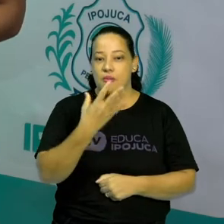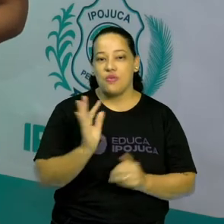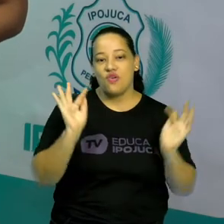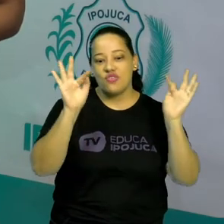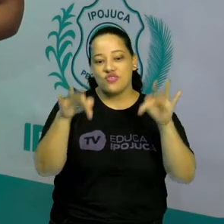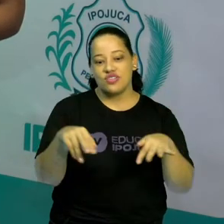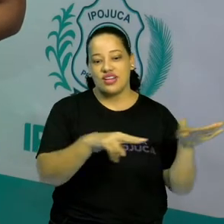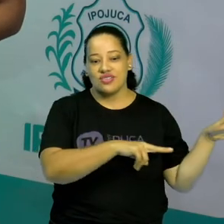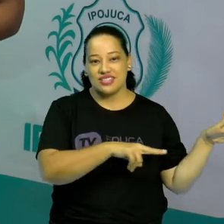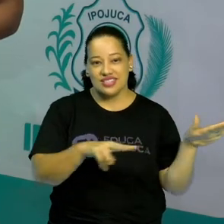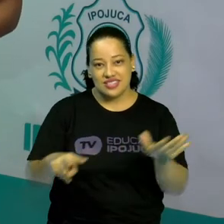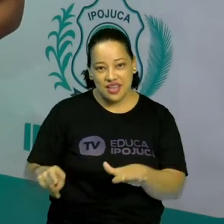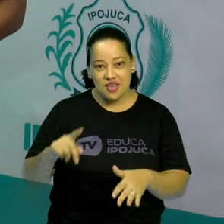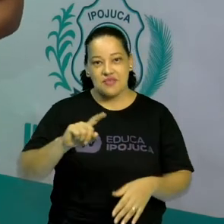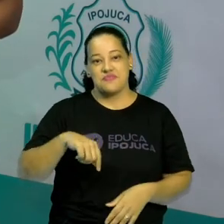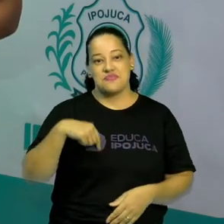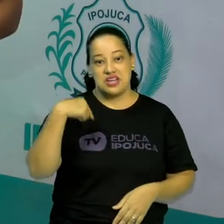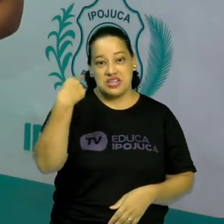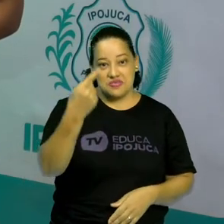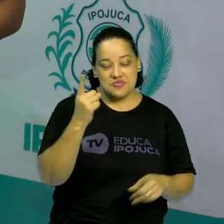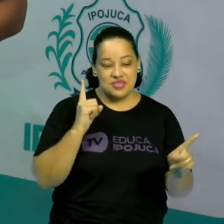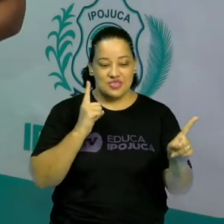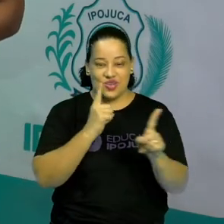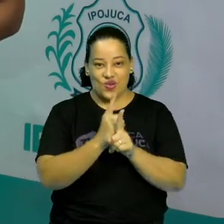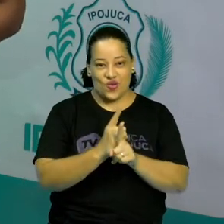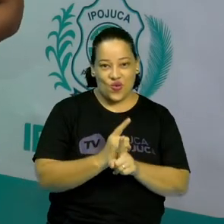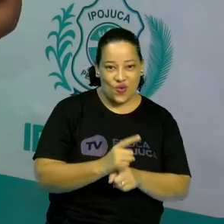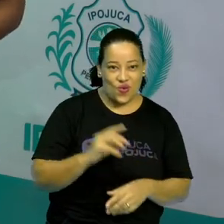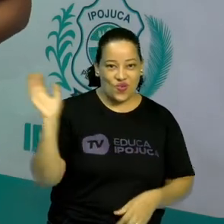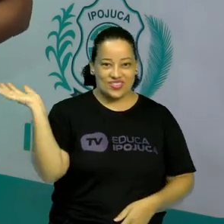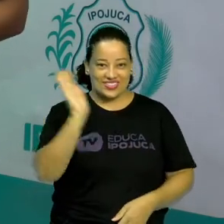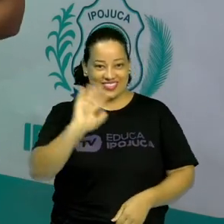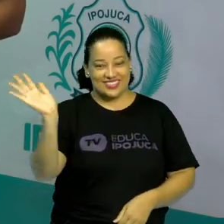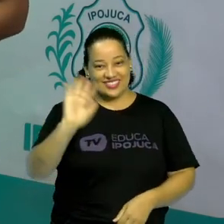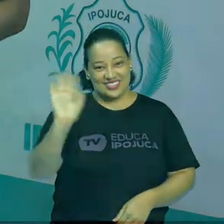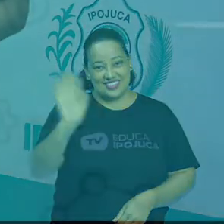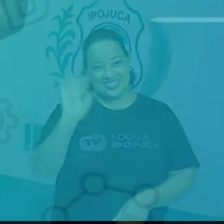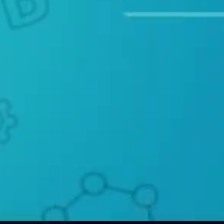semana, e a gente se encontra na próxima aula. Até mais!